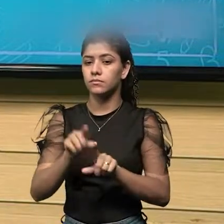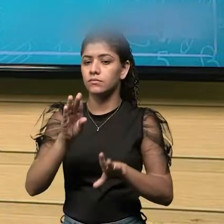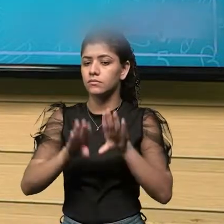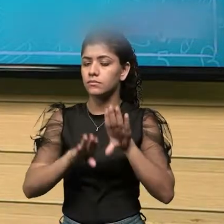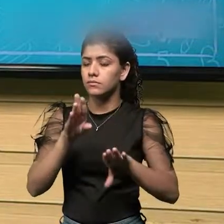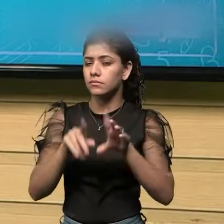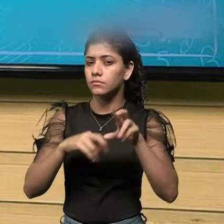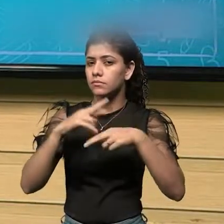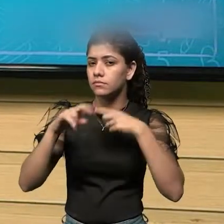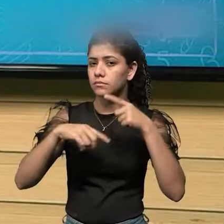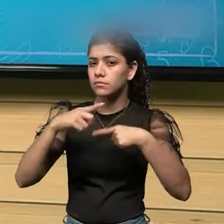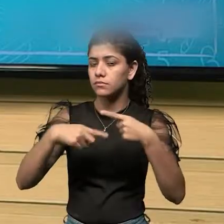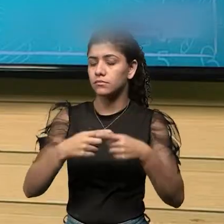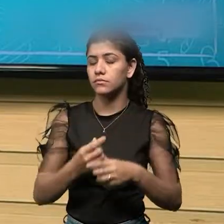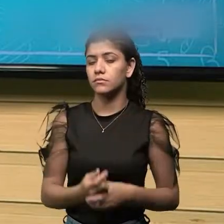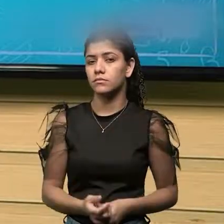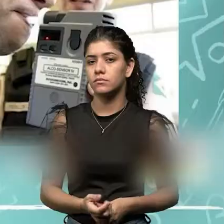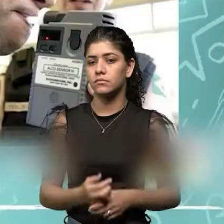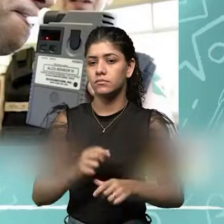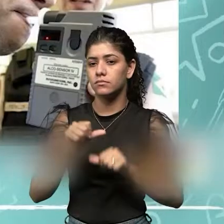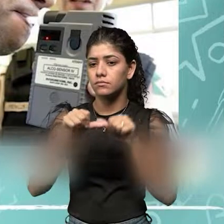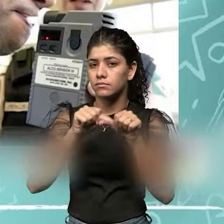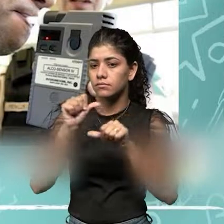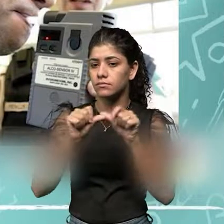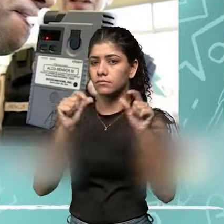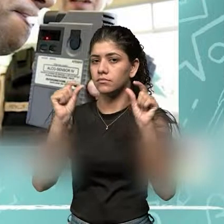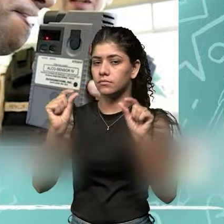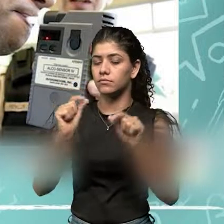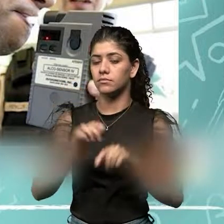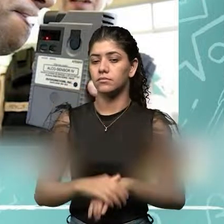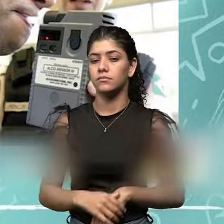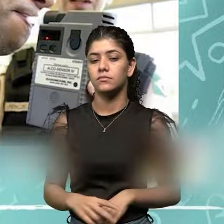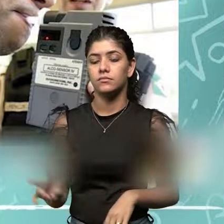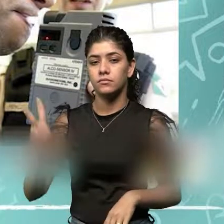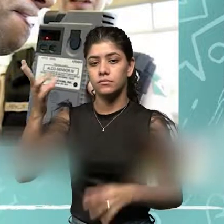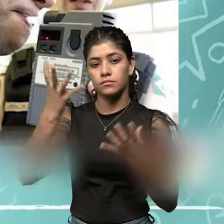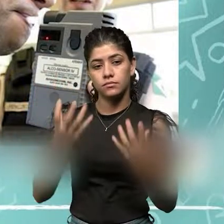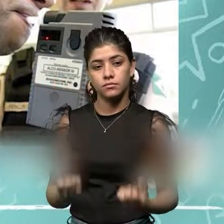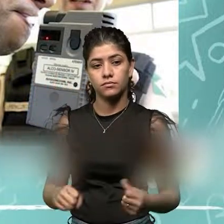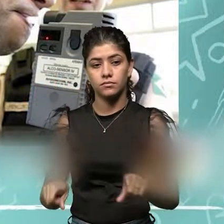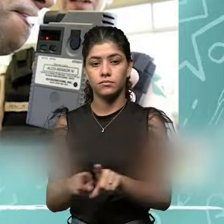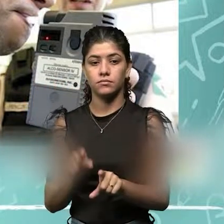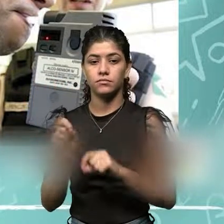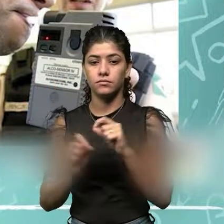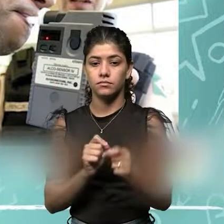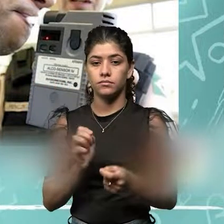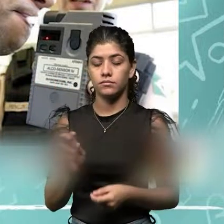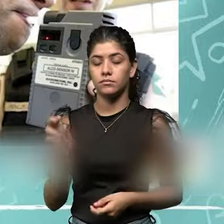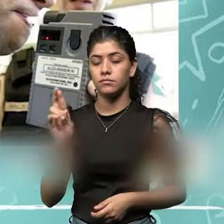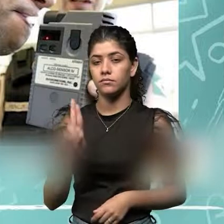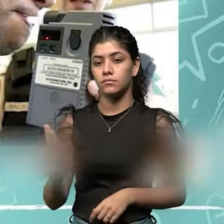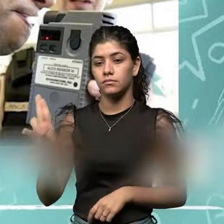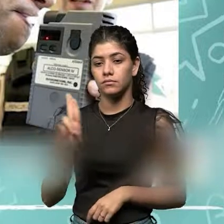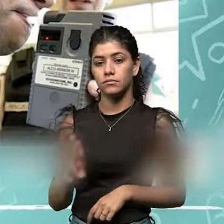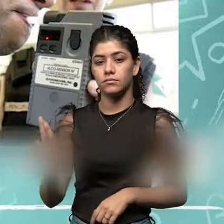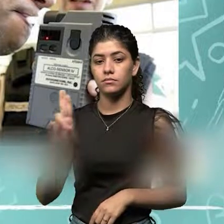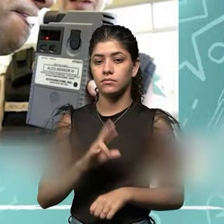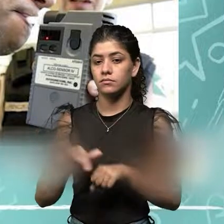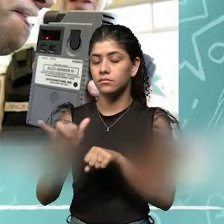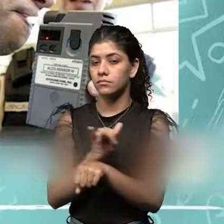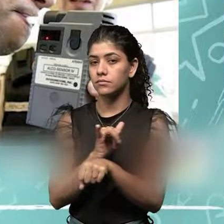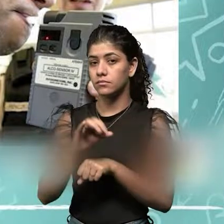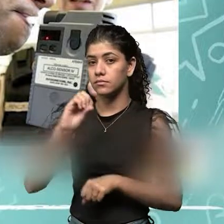dentro de um valor aceitável. metrologia aplicada, técnica ou industrial,